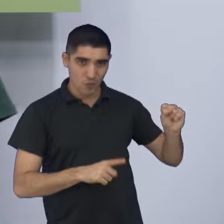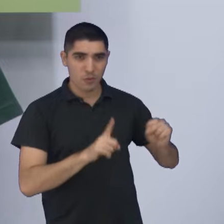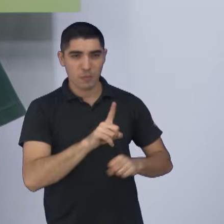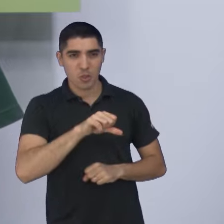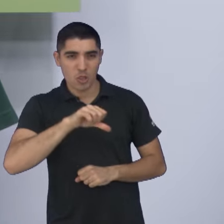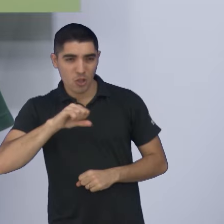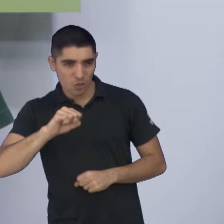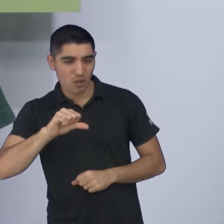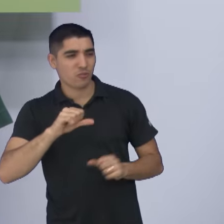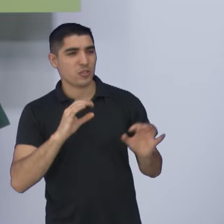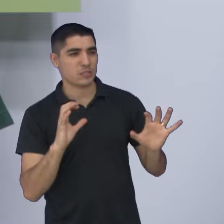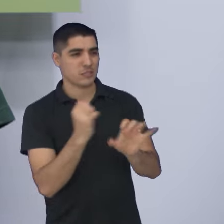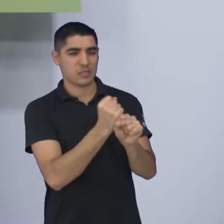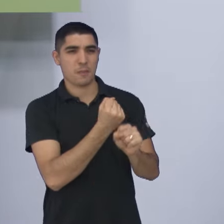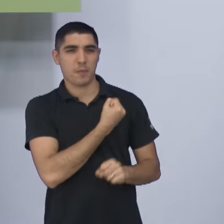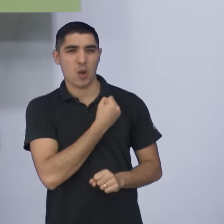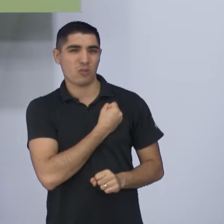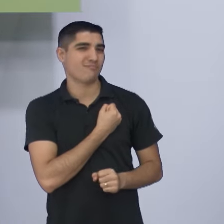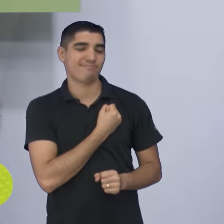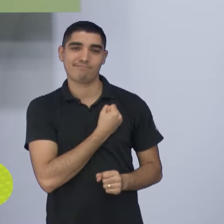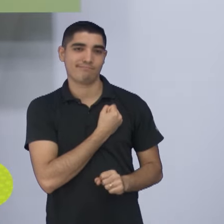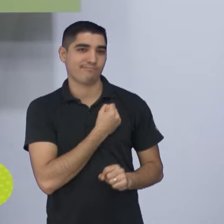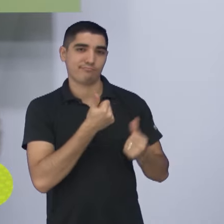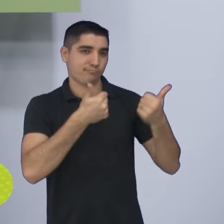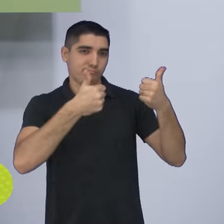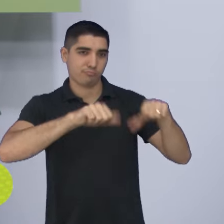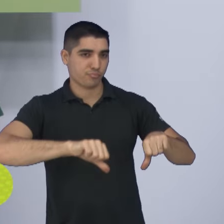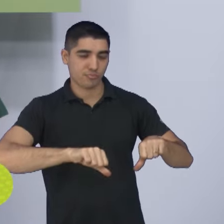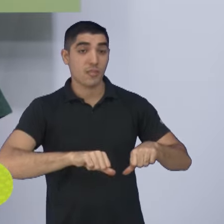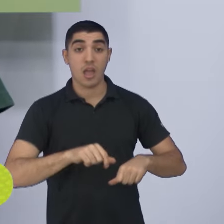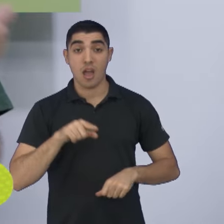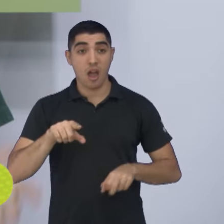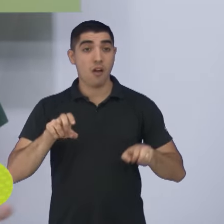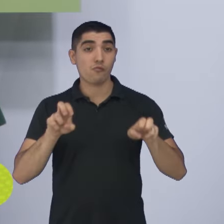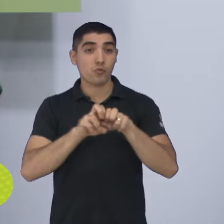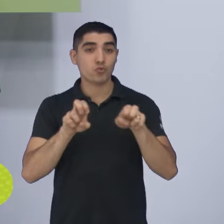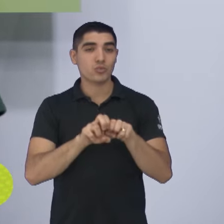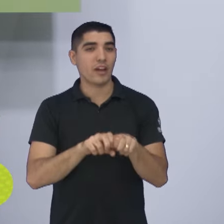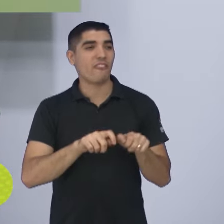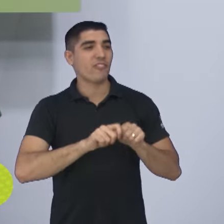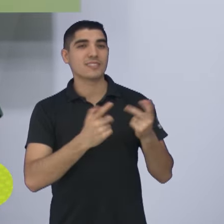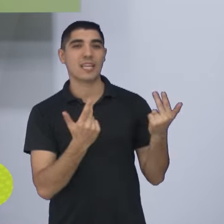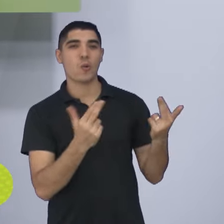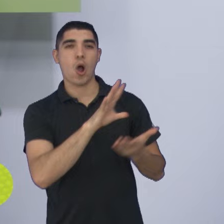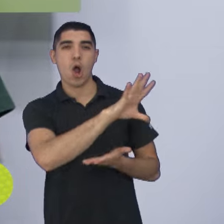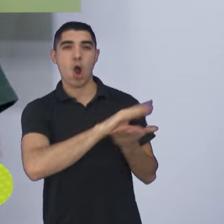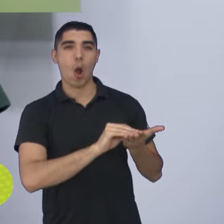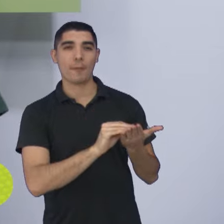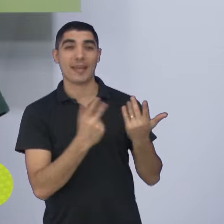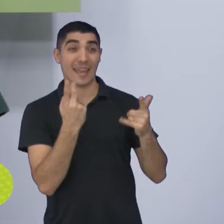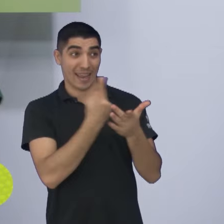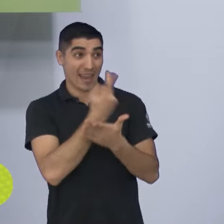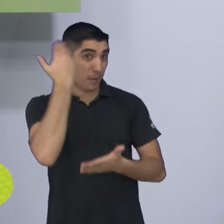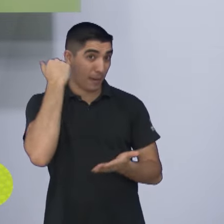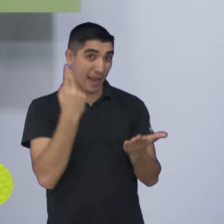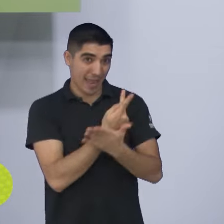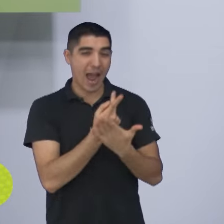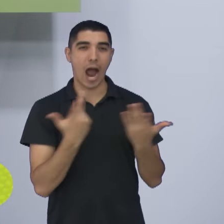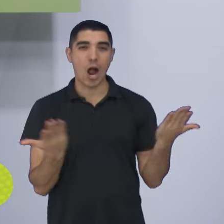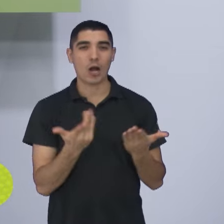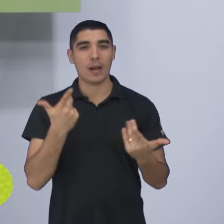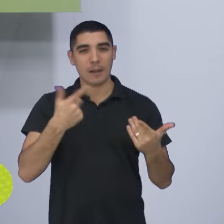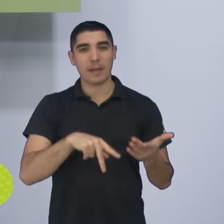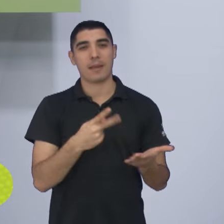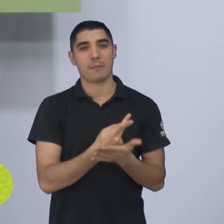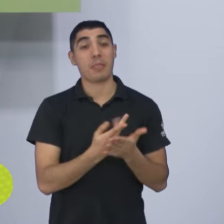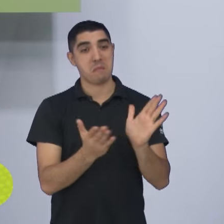certo. Aí a federação, o pessoal do futsal faz o quê? Vamos copiar o que deu errado. E vamos fazer parabéns